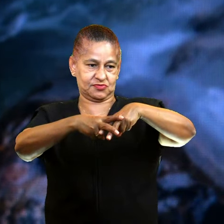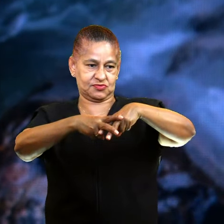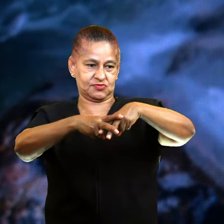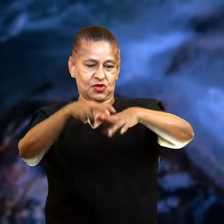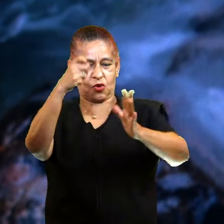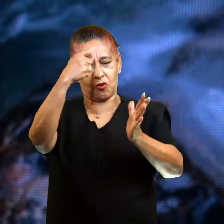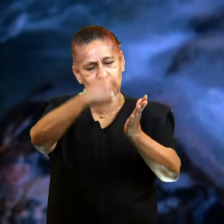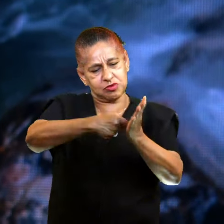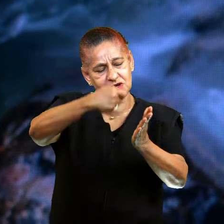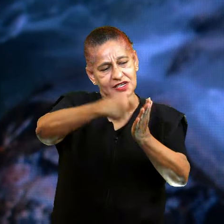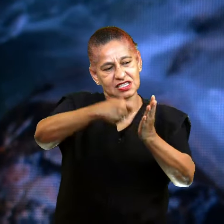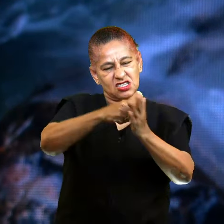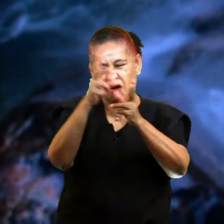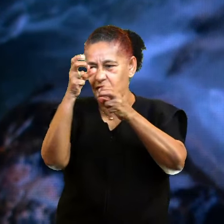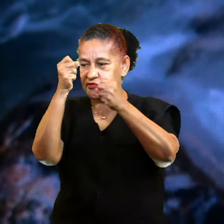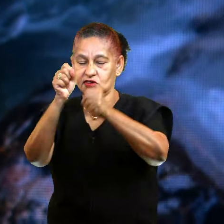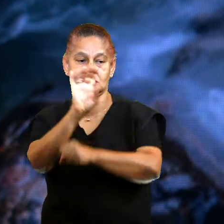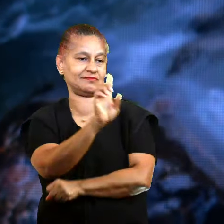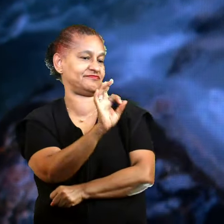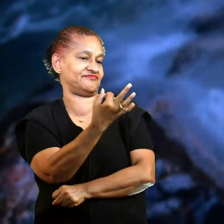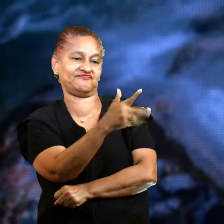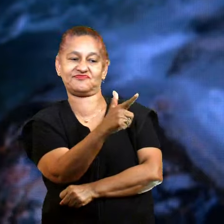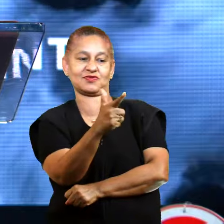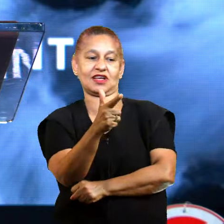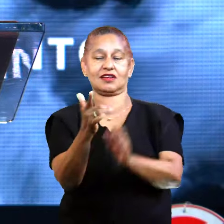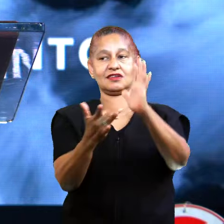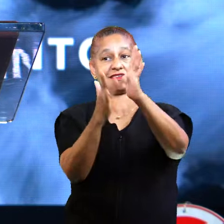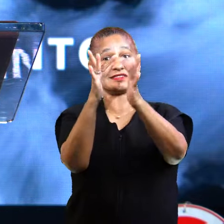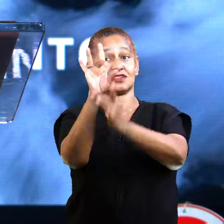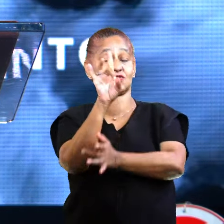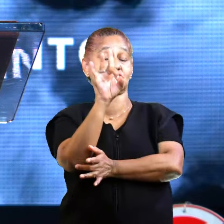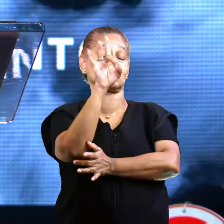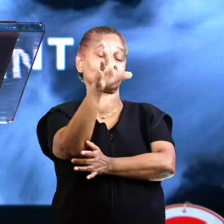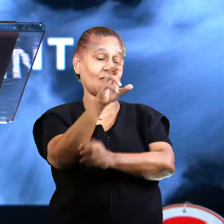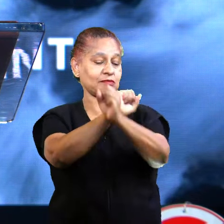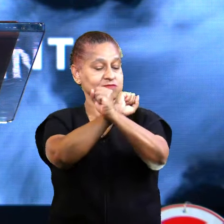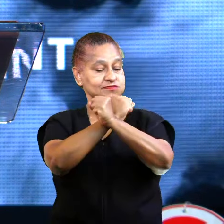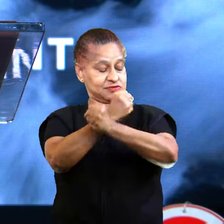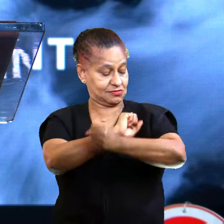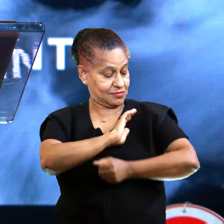força. Só Jesus pode romper com as correntes do coração.